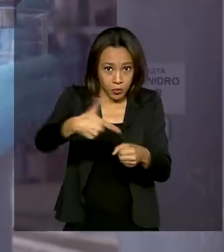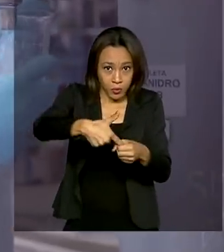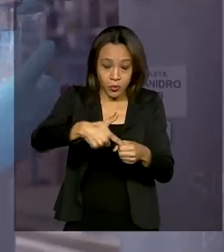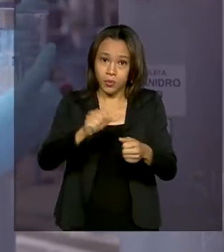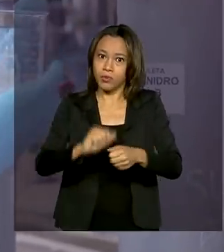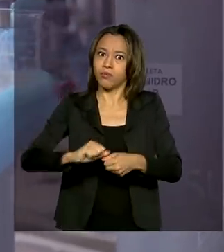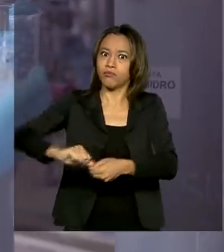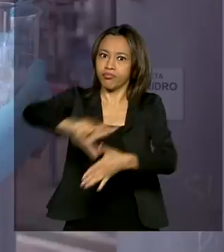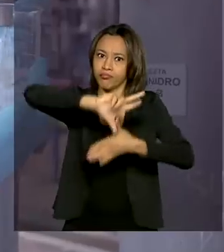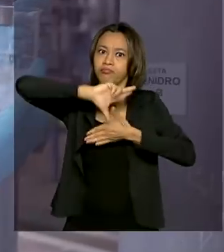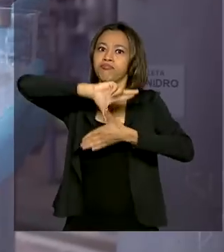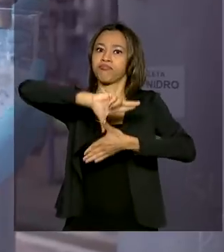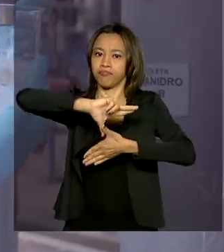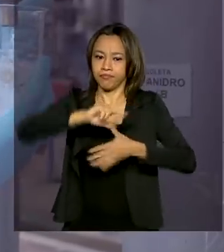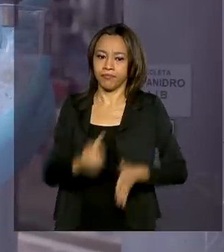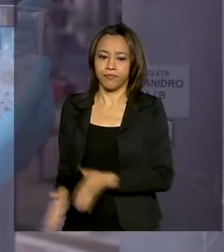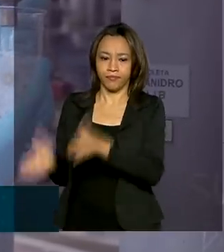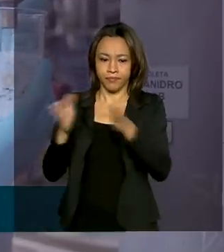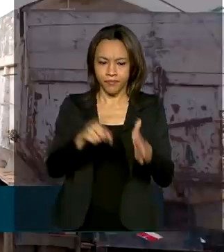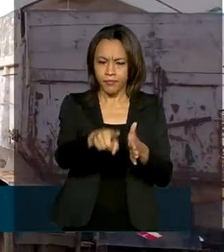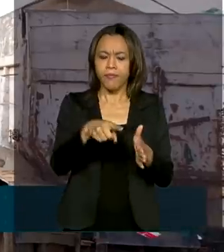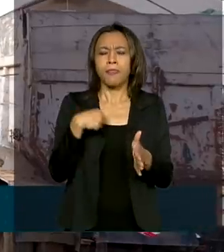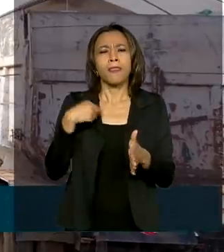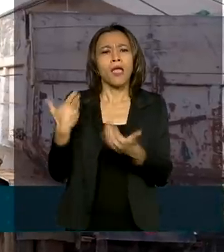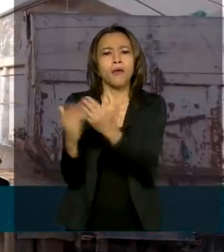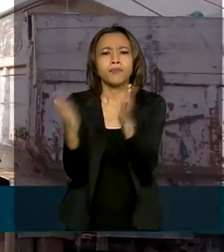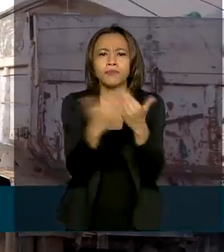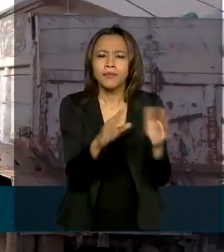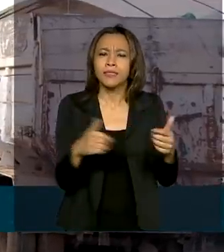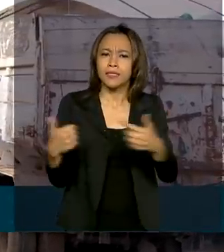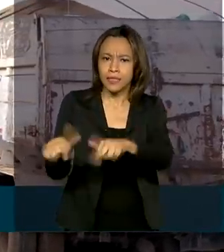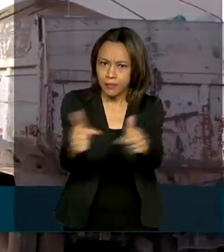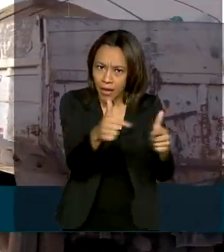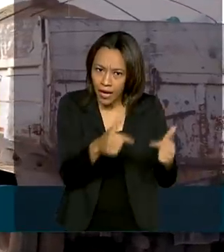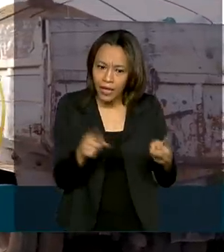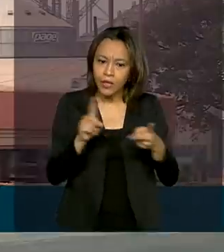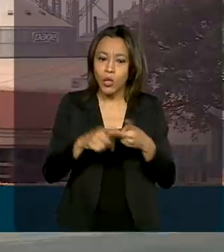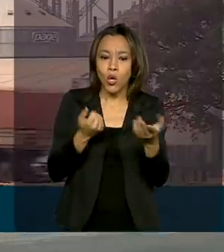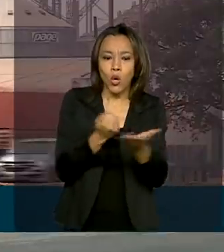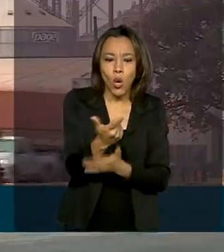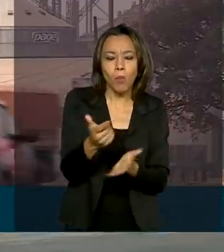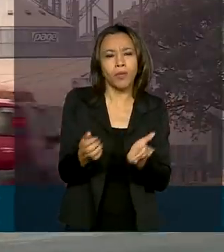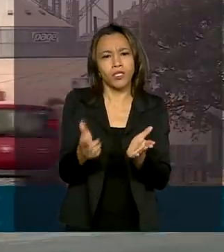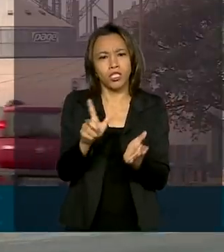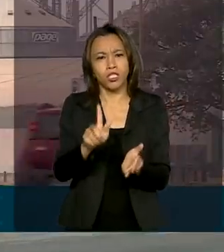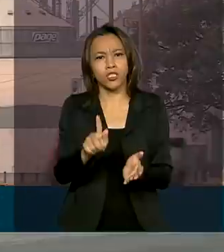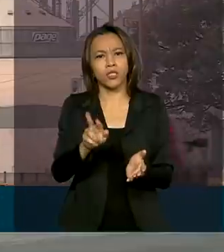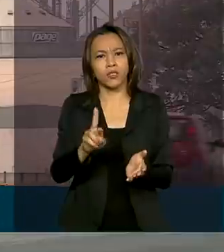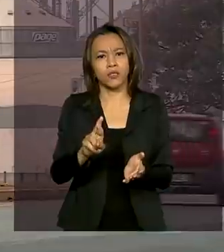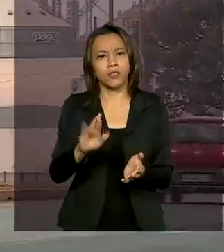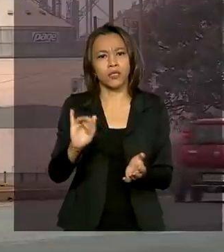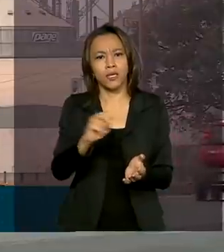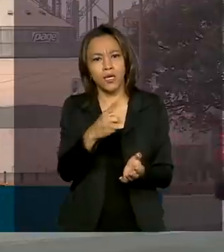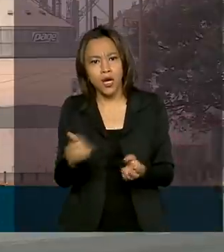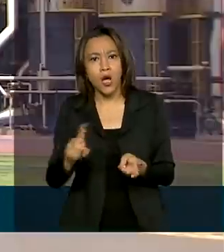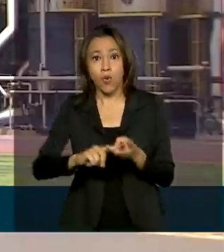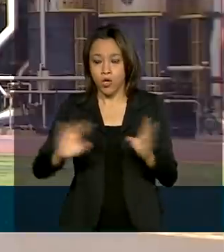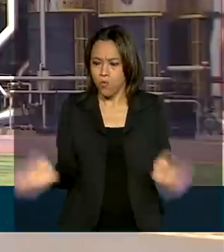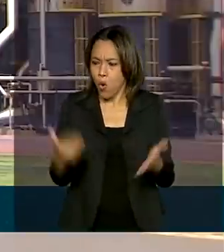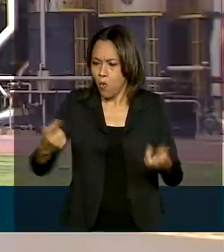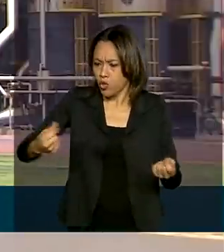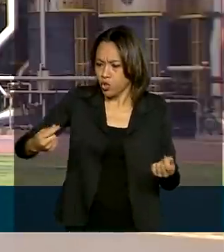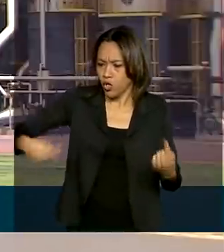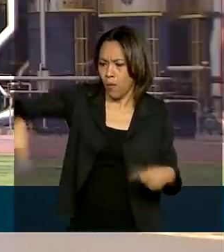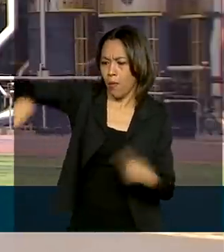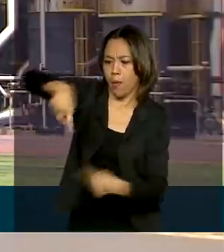A produção de etanol gera empregos indiretos, compra de grãos de produtores locais e movimenta a cadeia produtiva da região. O